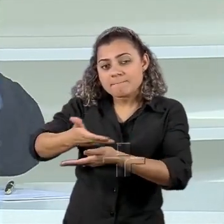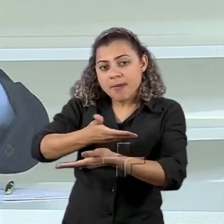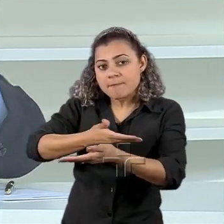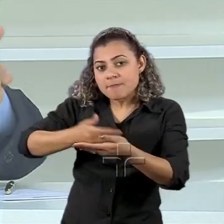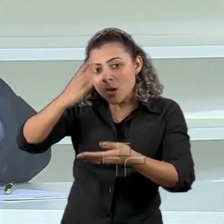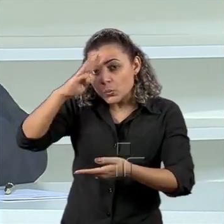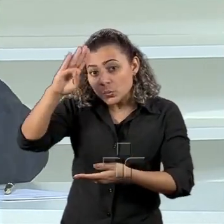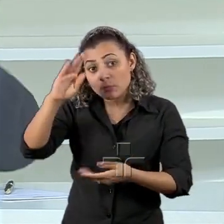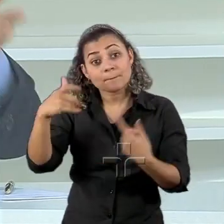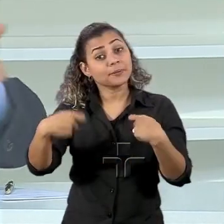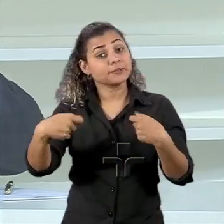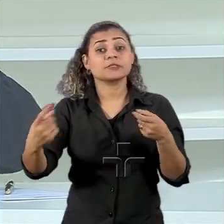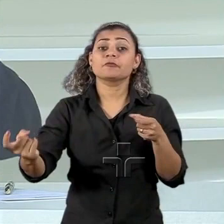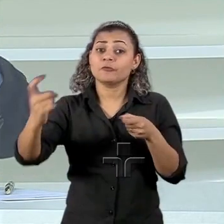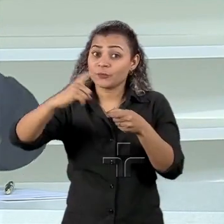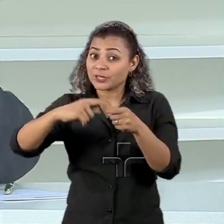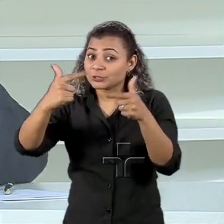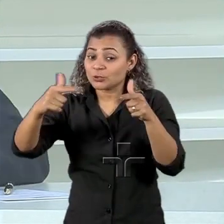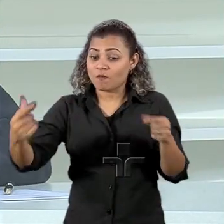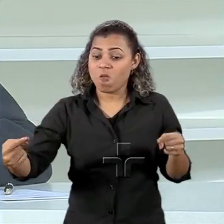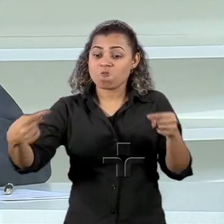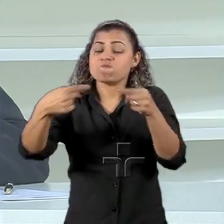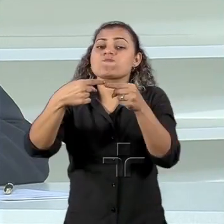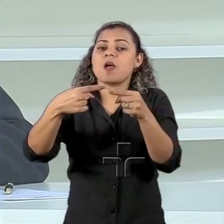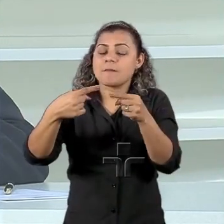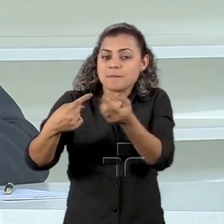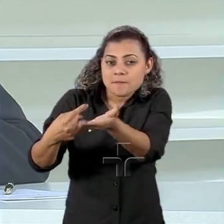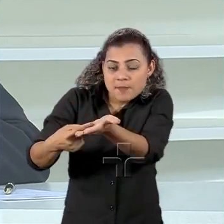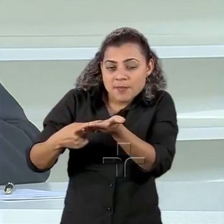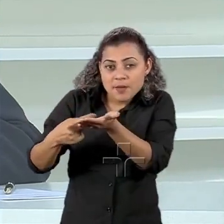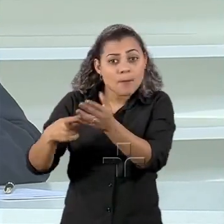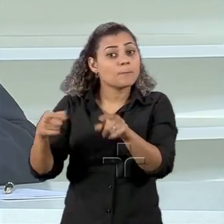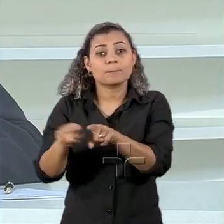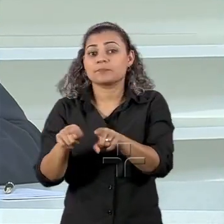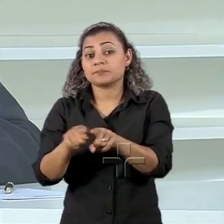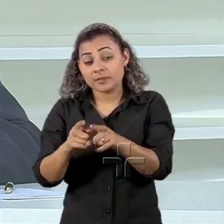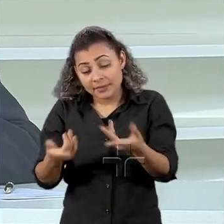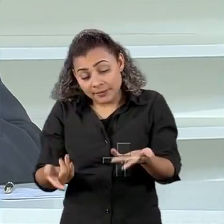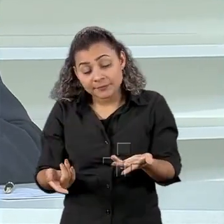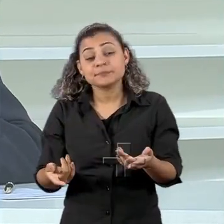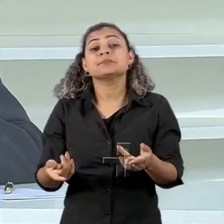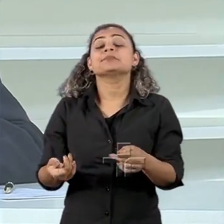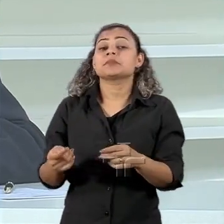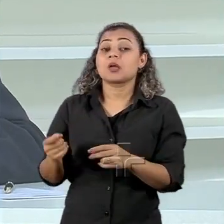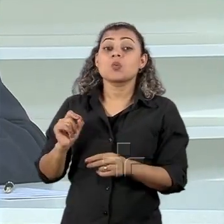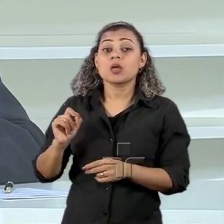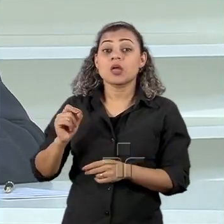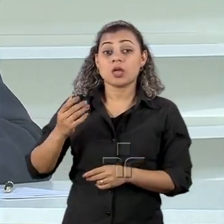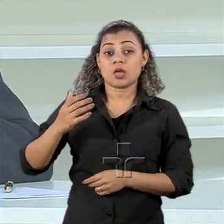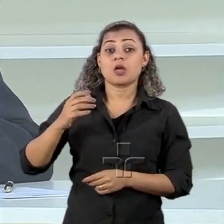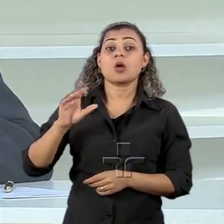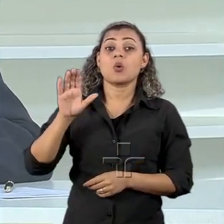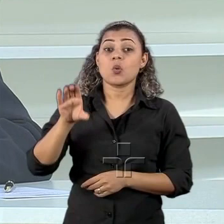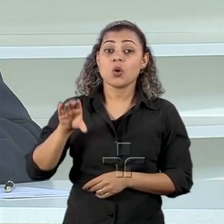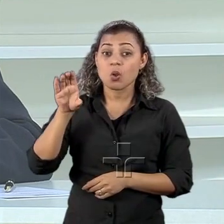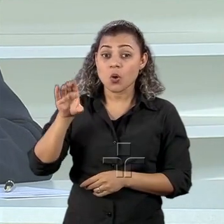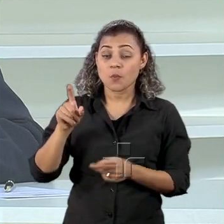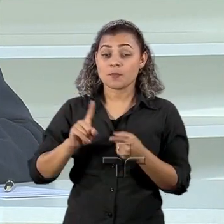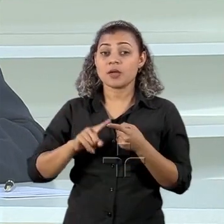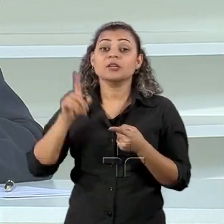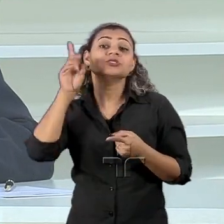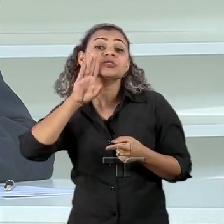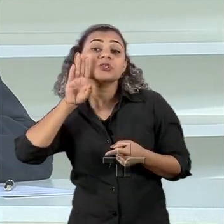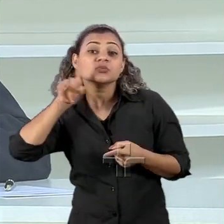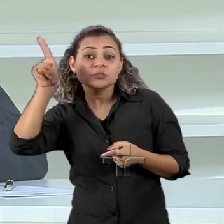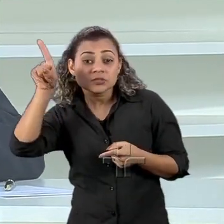restabelecer a relação porque a gente está sem embaixador lá conversando com Cuba conversando com a Colômbia conversando com os Estados Unidos conversando com